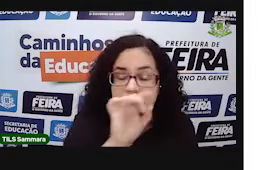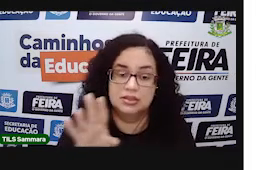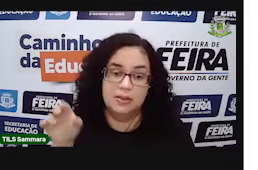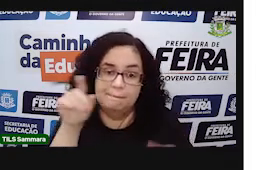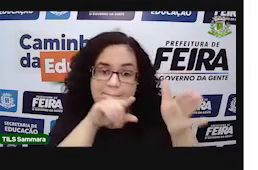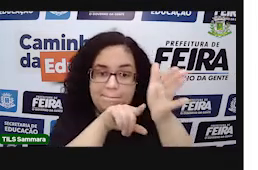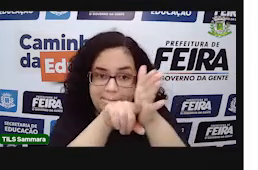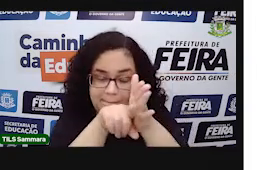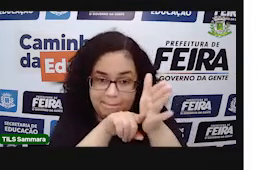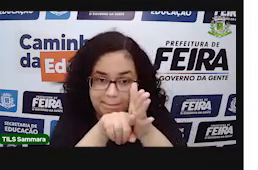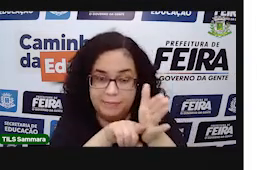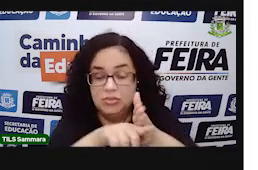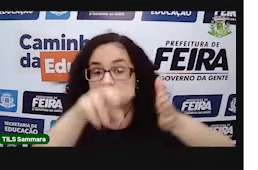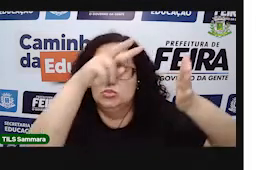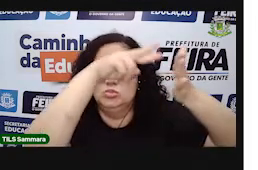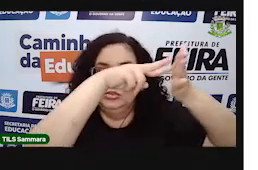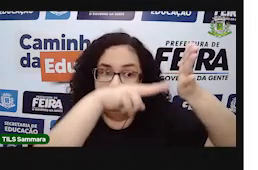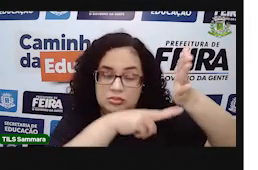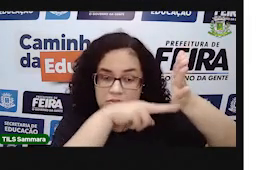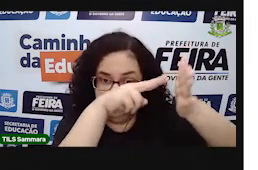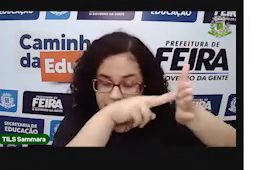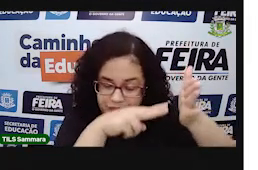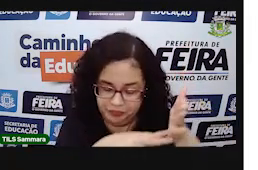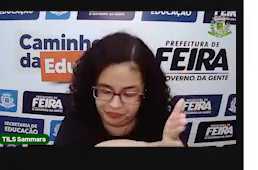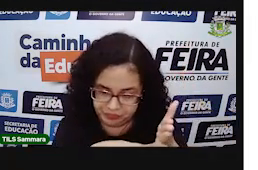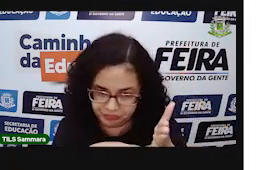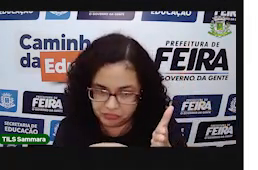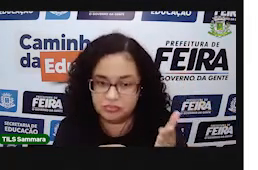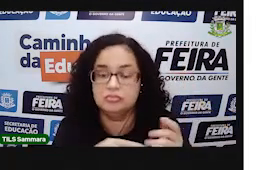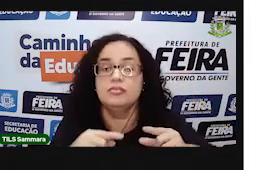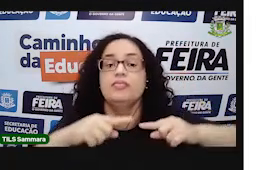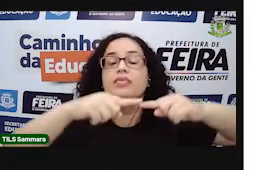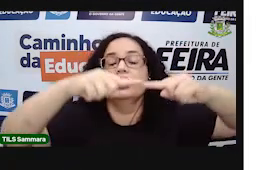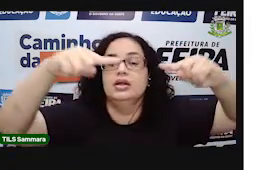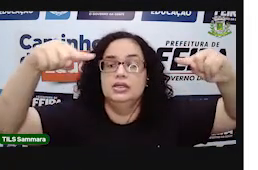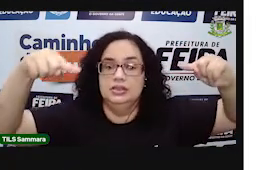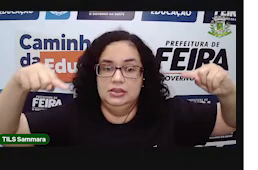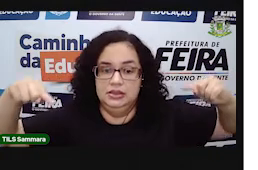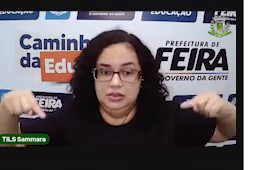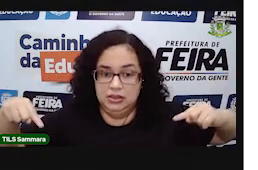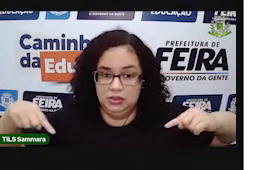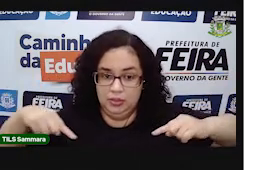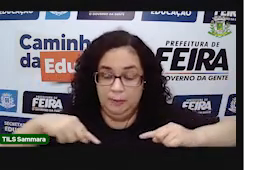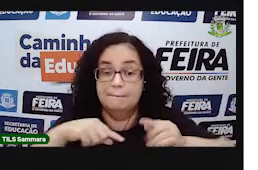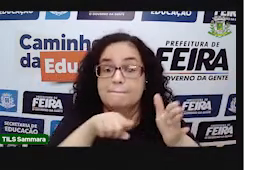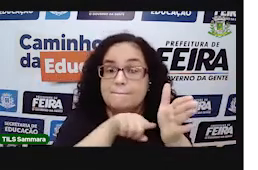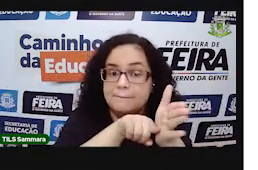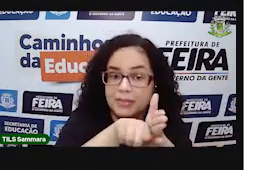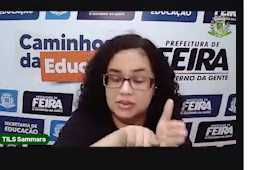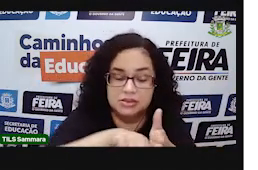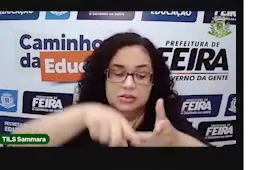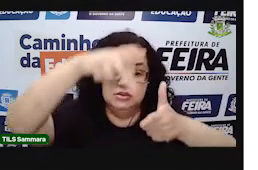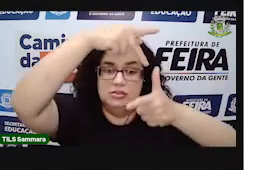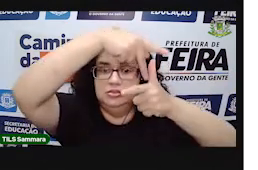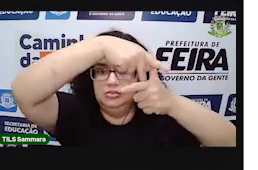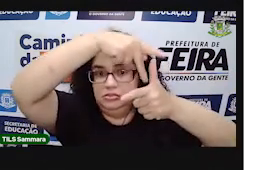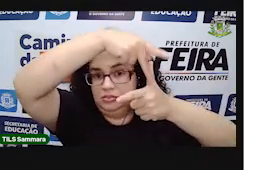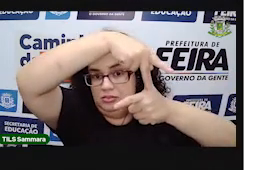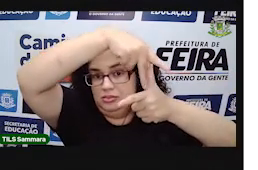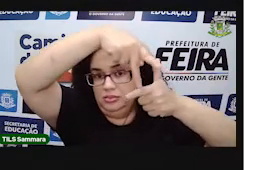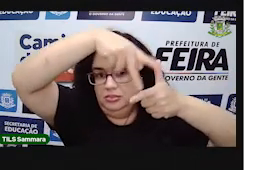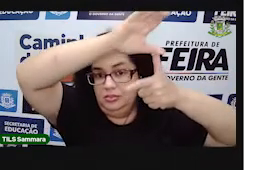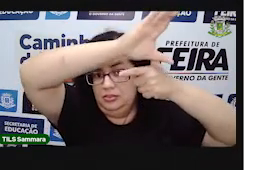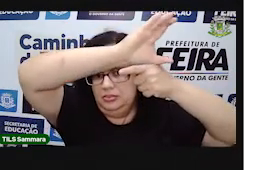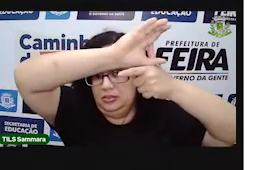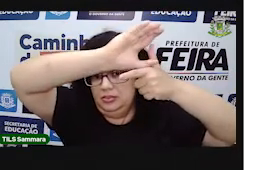pesquisa cada um desses aqui, ó. Pesquisa o prisma de base triangular. Pesquisa o paralelepípedo. Pesquisa